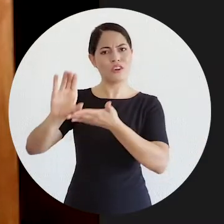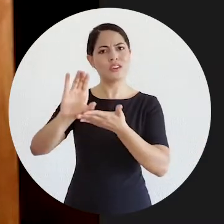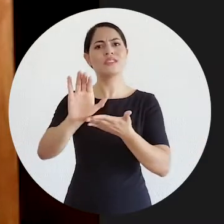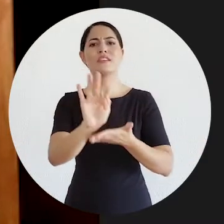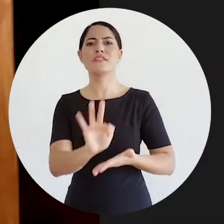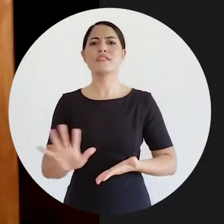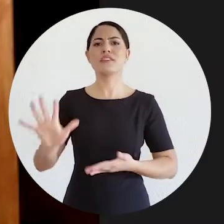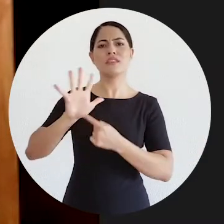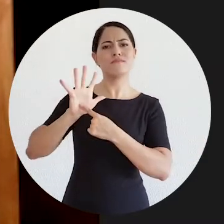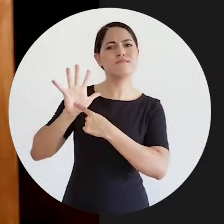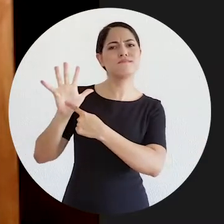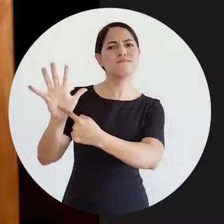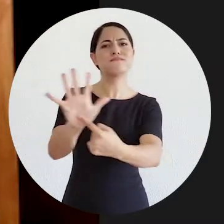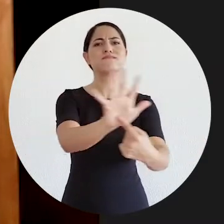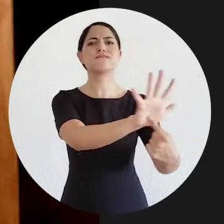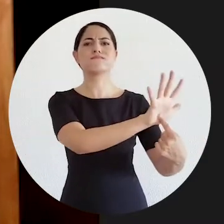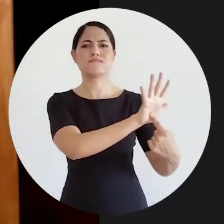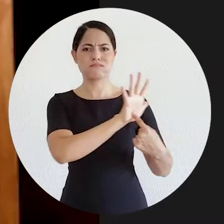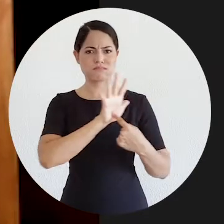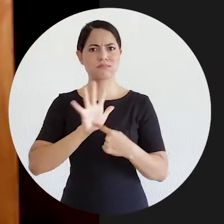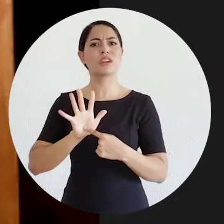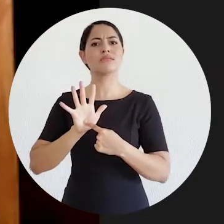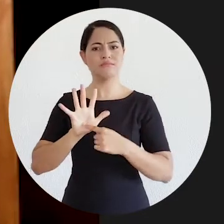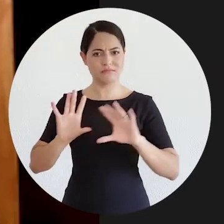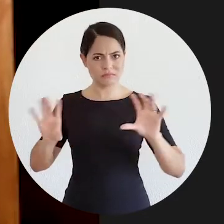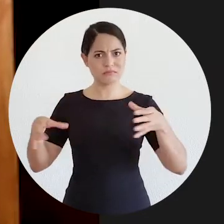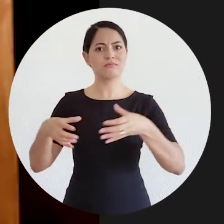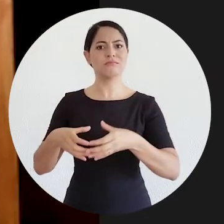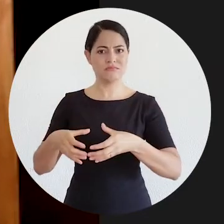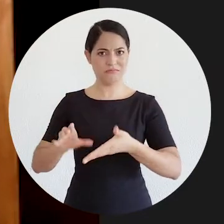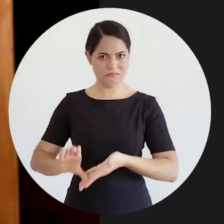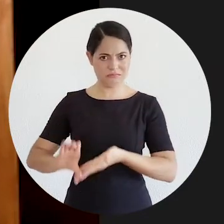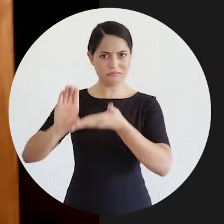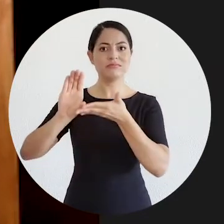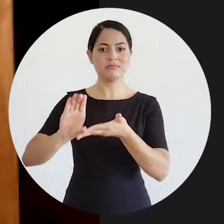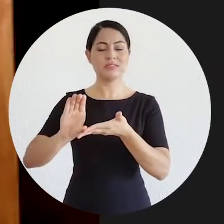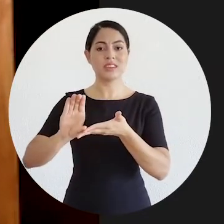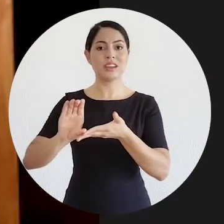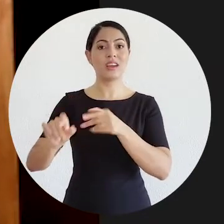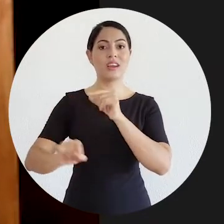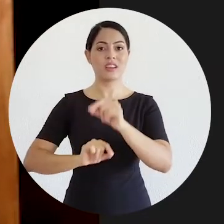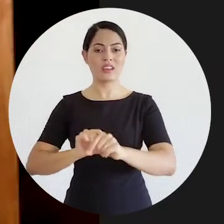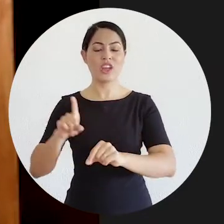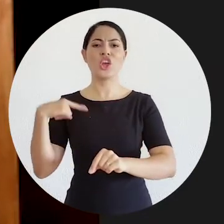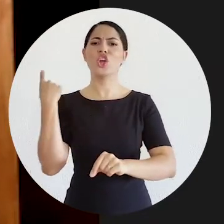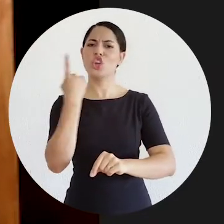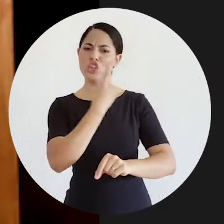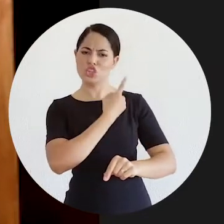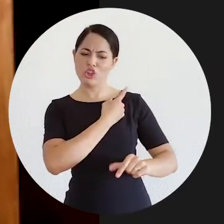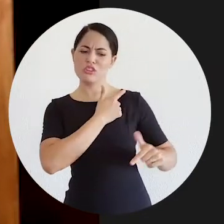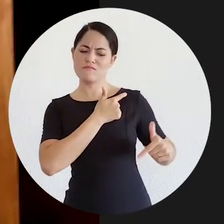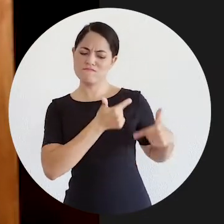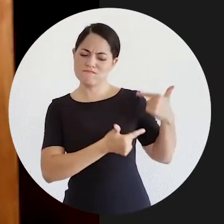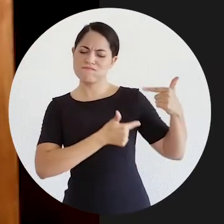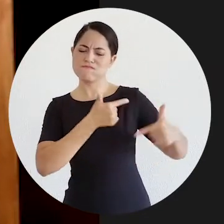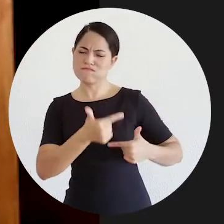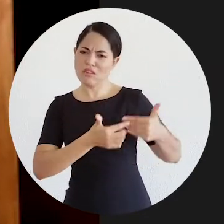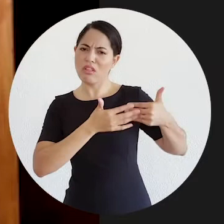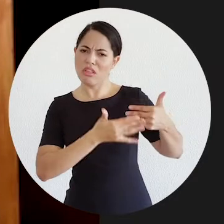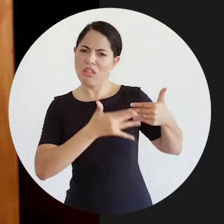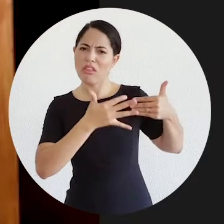Conselho deu a demonstração de que estava, inclusive, maduro, porque foi um percurso que nós